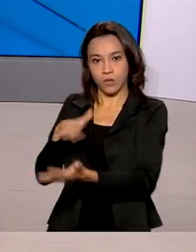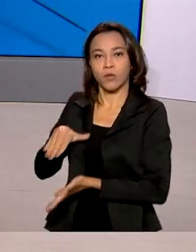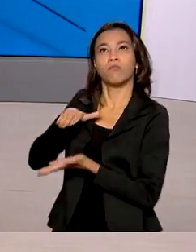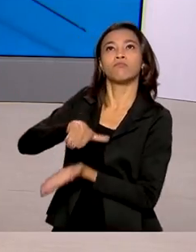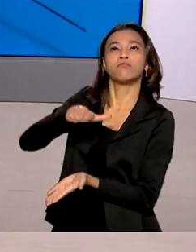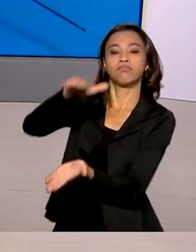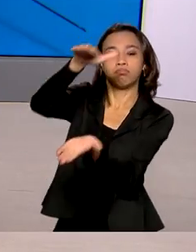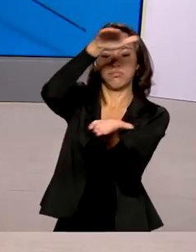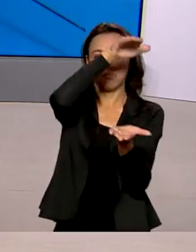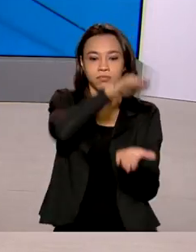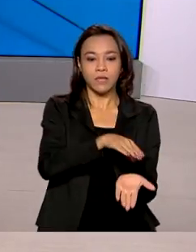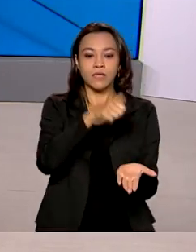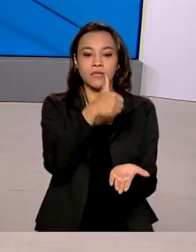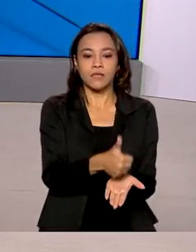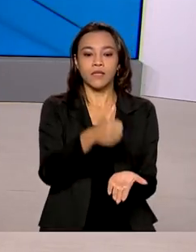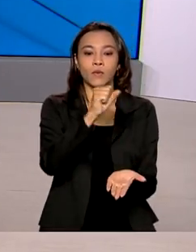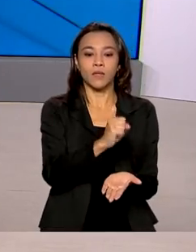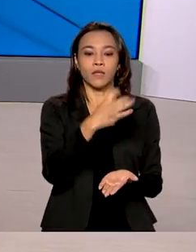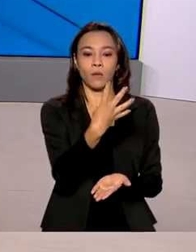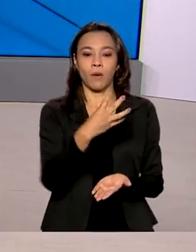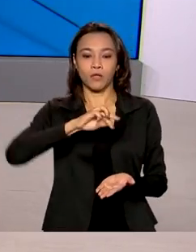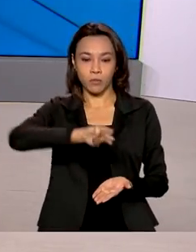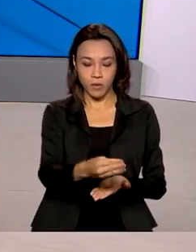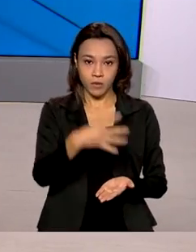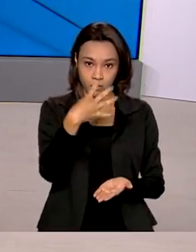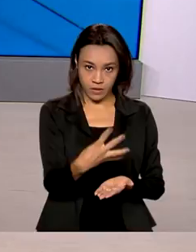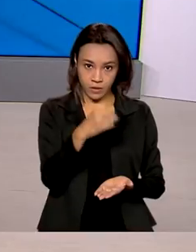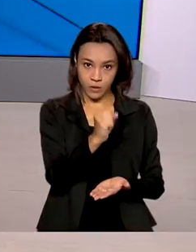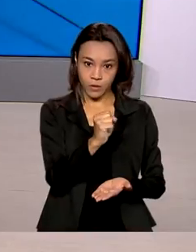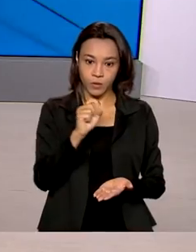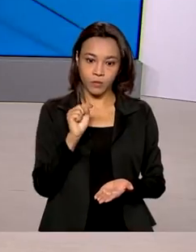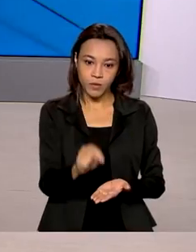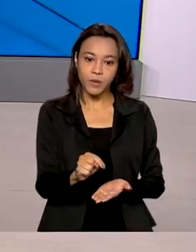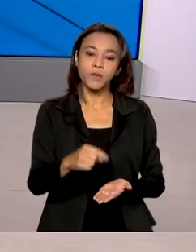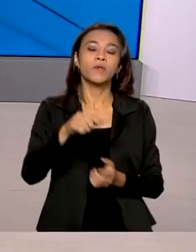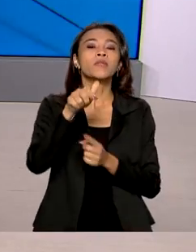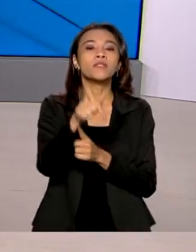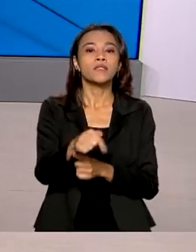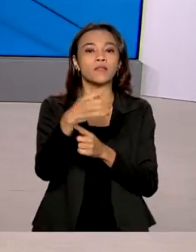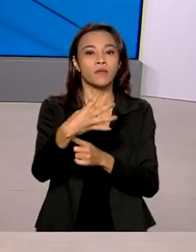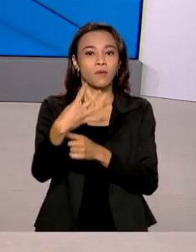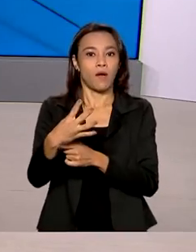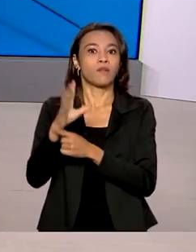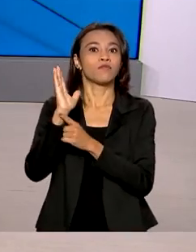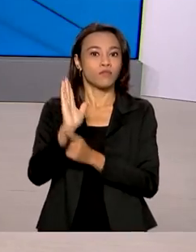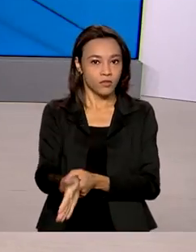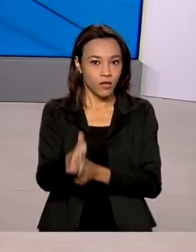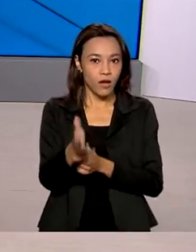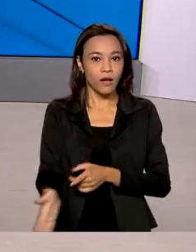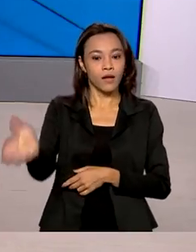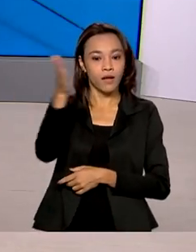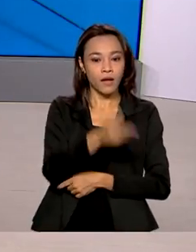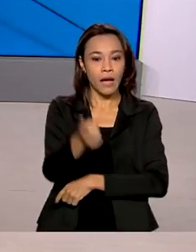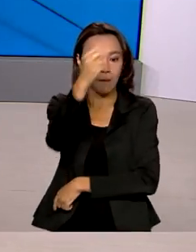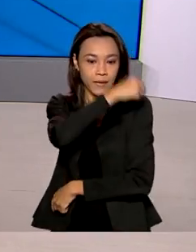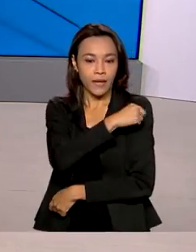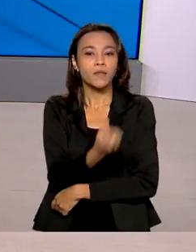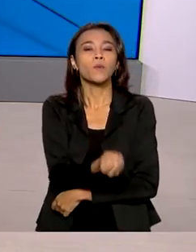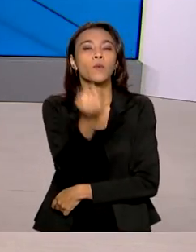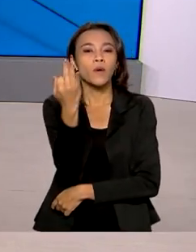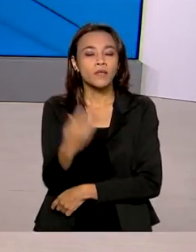184 milhões 488 mil 744 doses de vacinas. Foram aplicadas aí